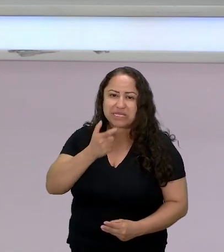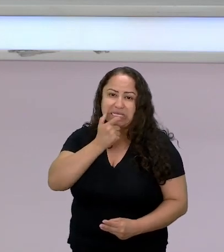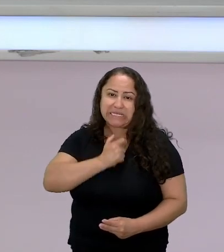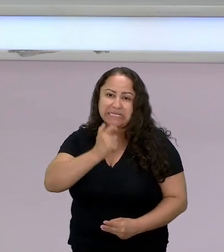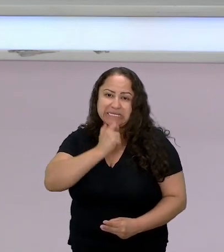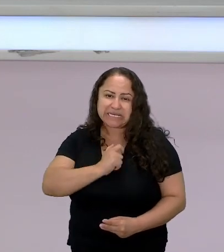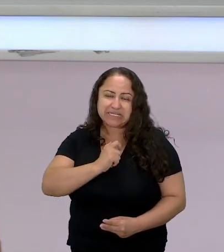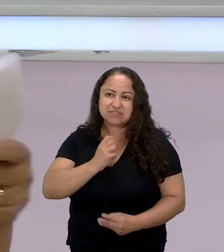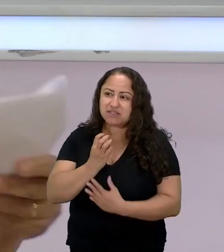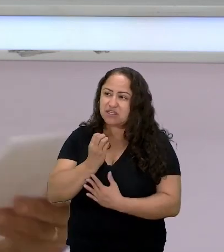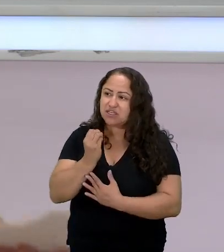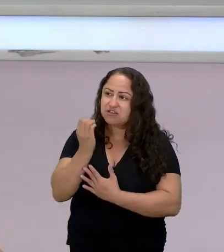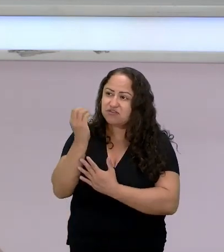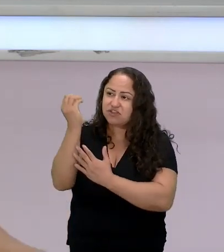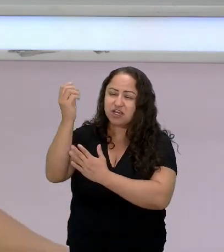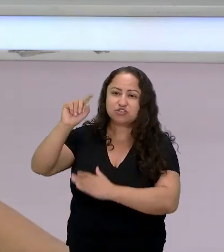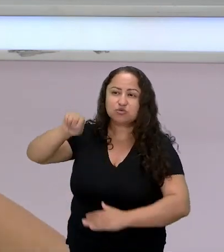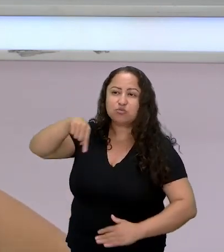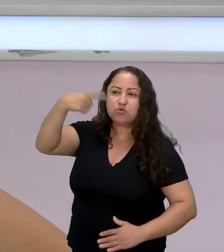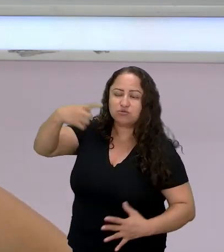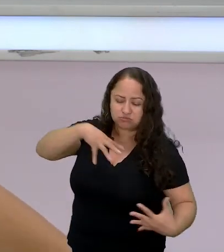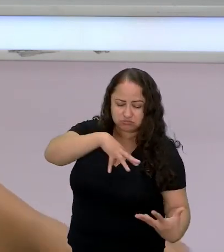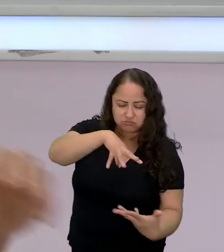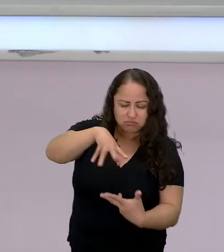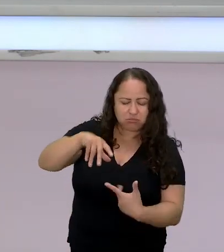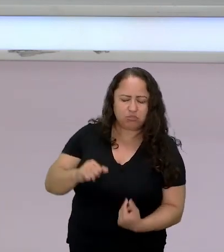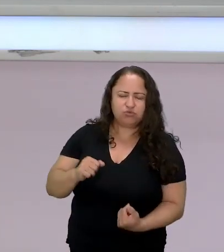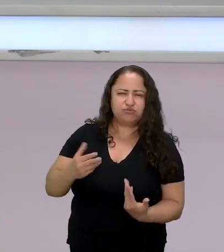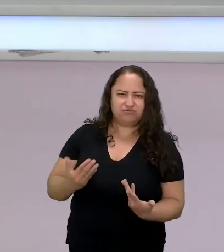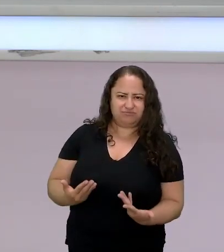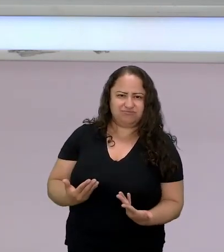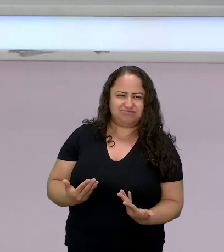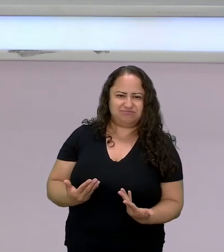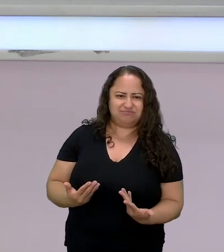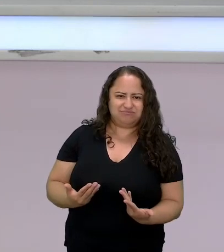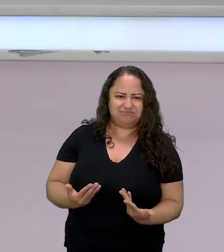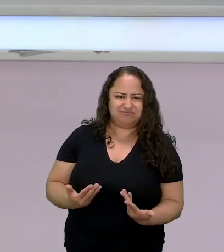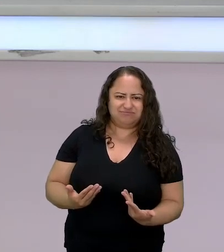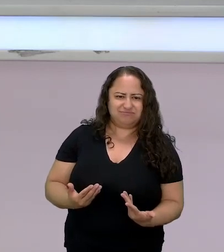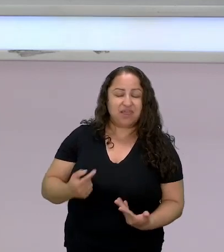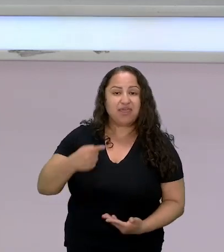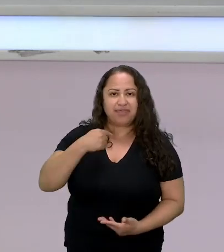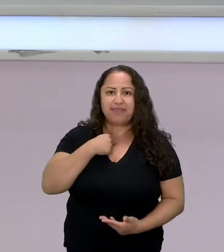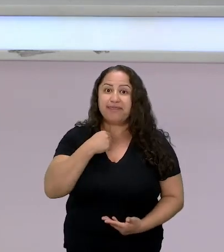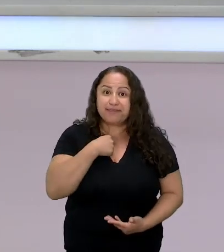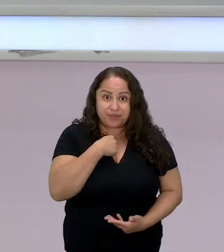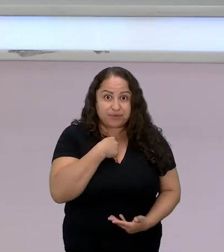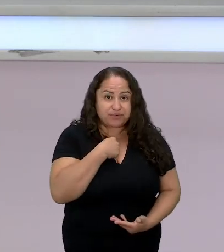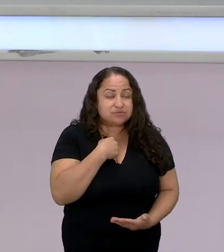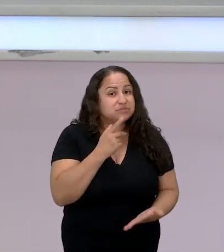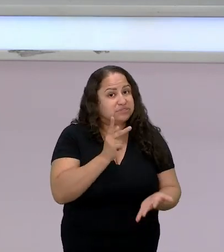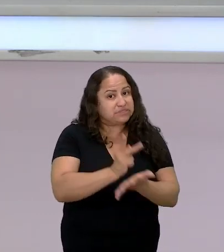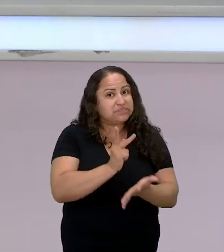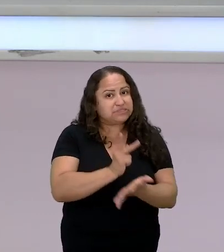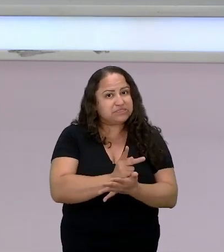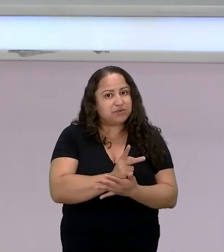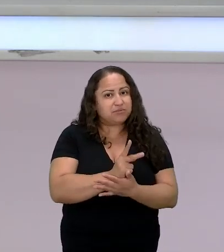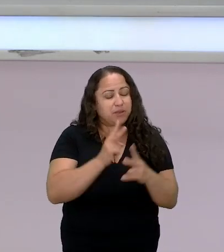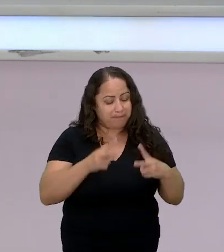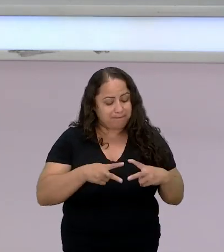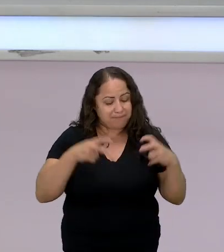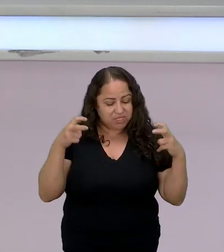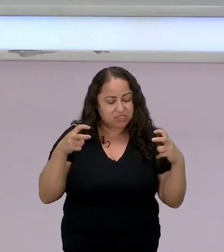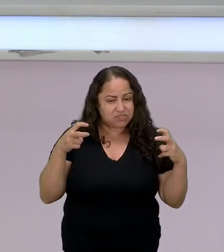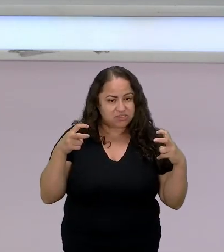viaja com ele para o outro lado do mundo eu eu sempre enxergo um